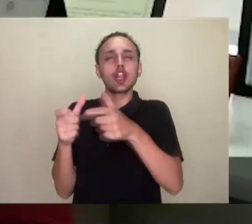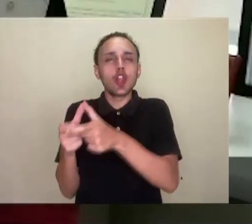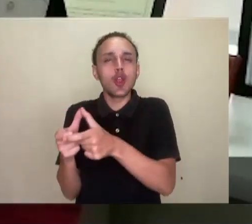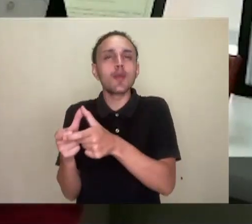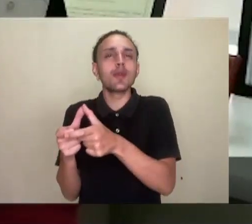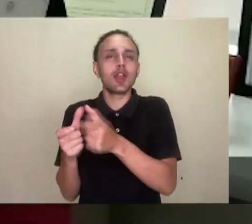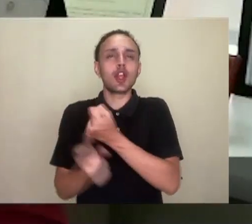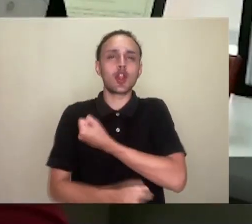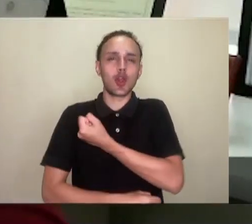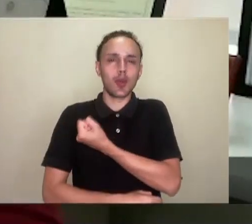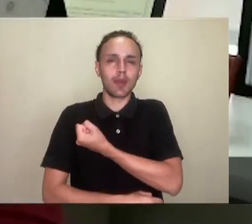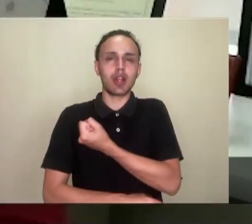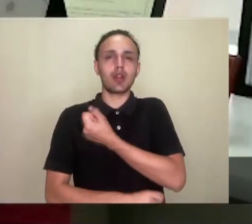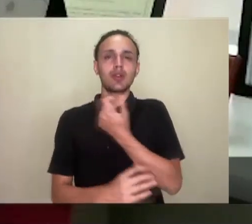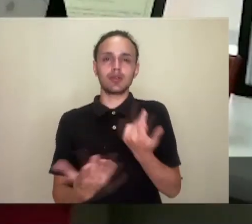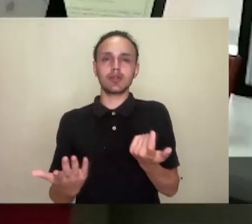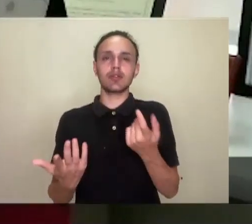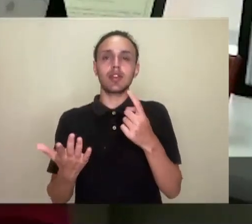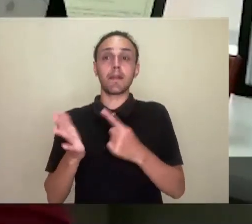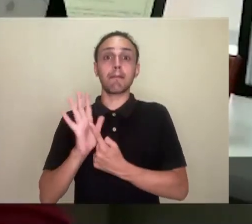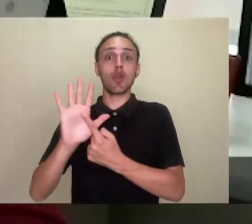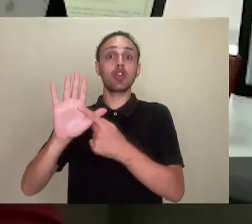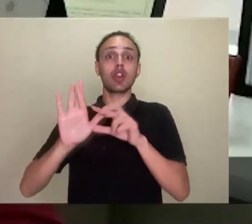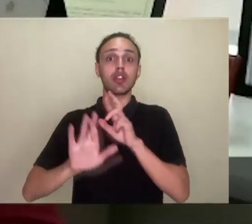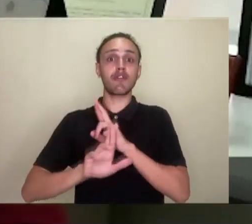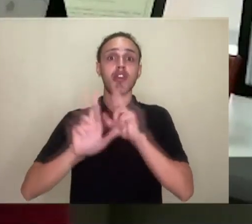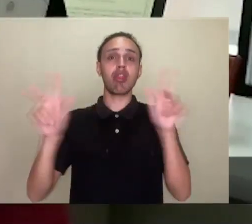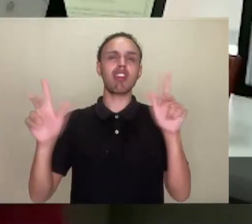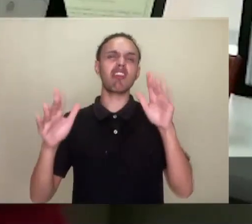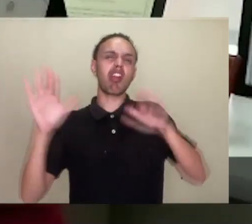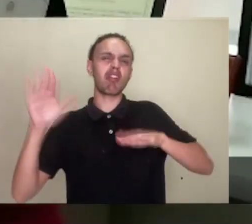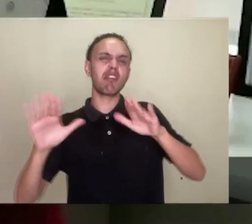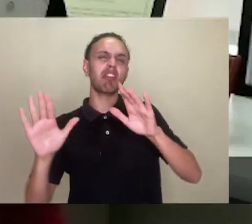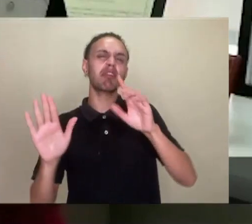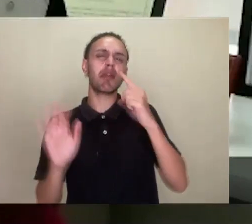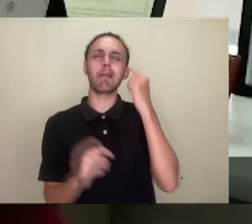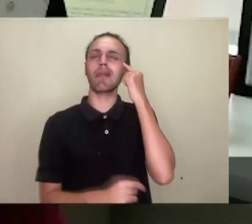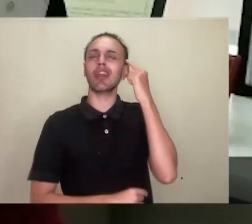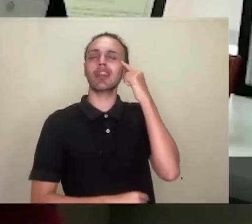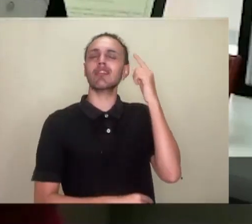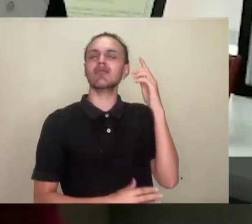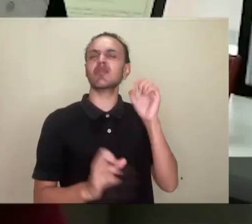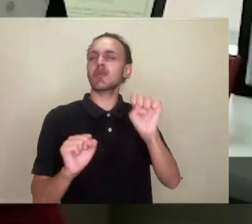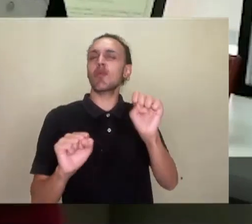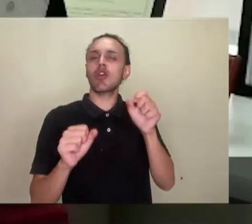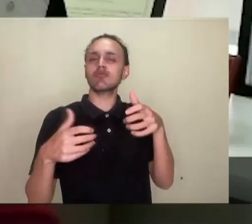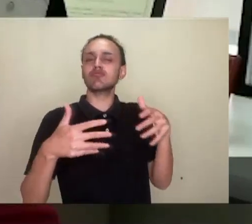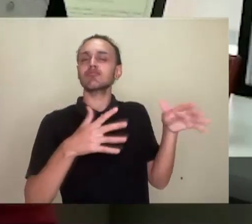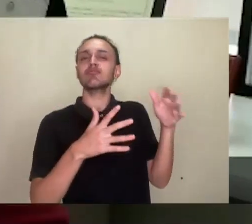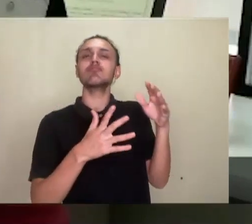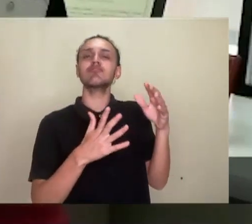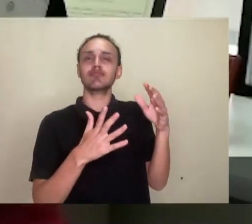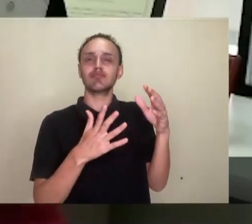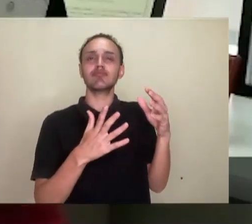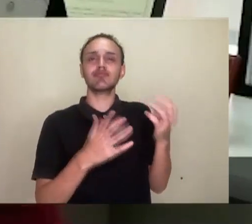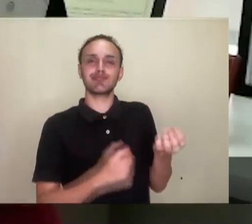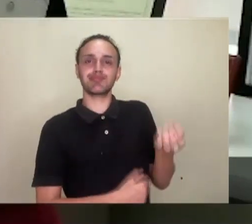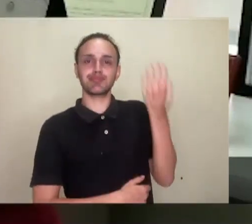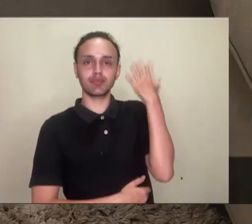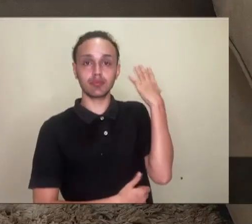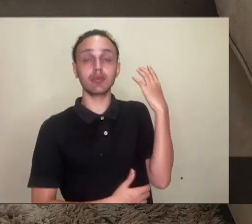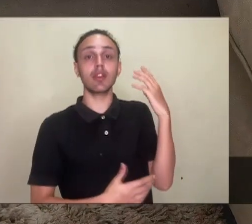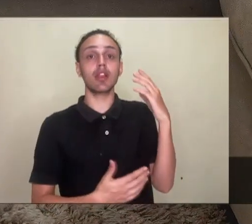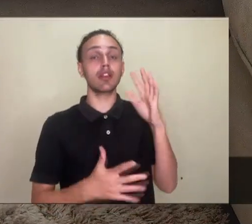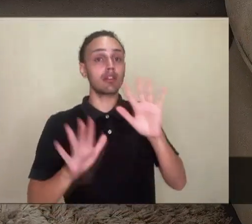a exceção, é o menor número e tem apresentações clínicas diferentes, a gente pode deixar isso